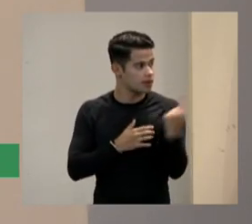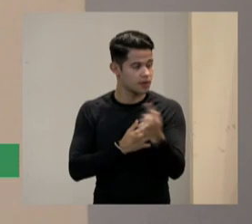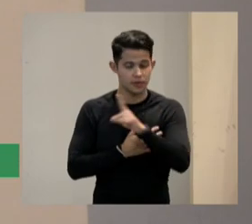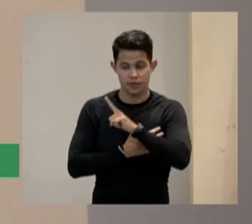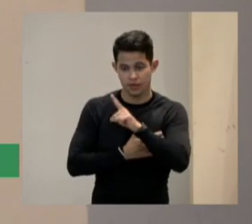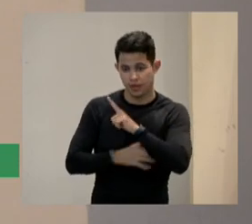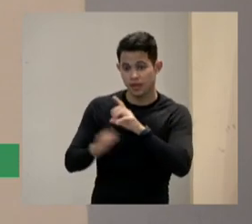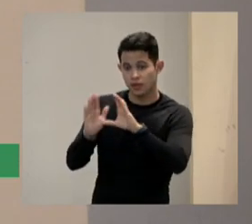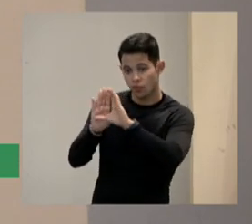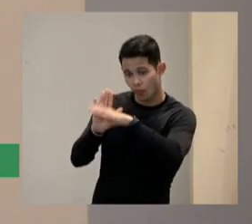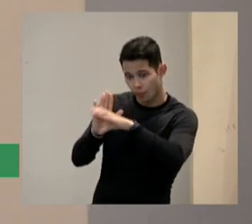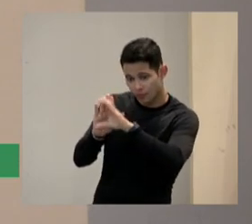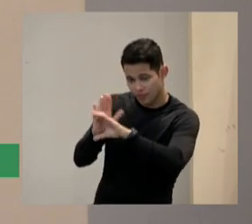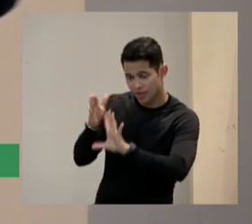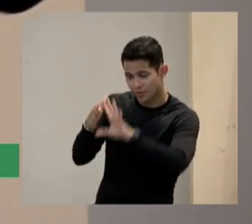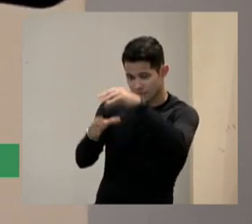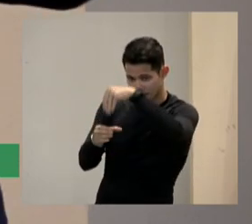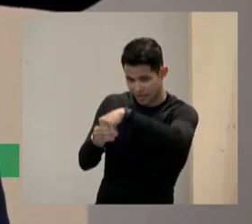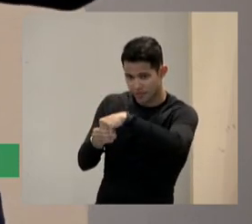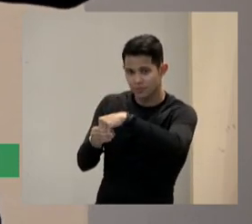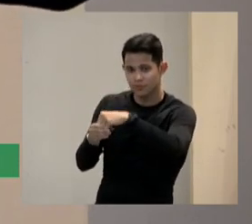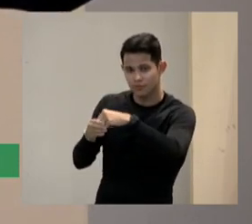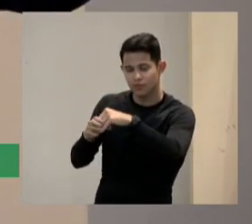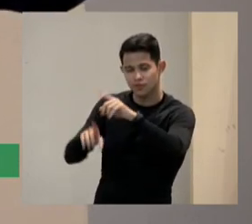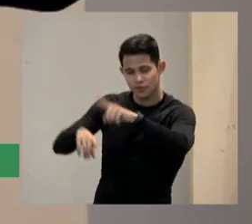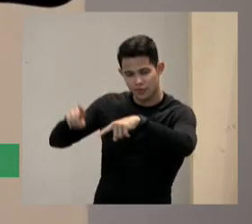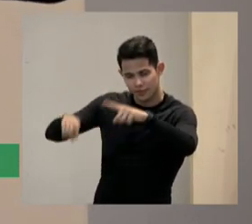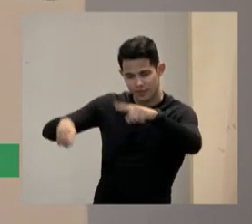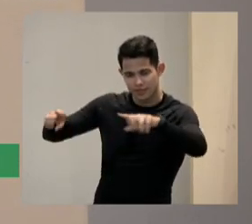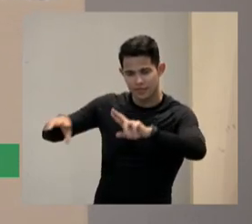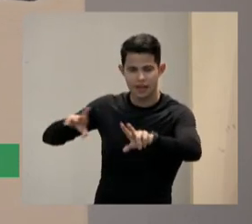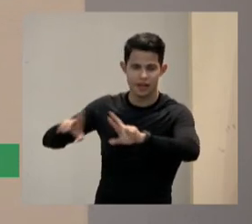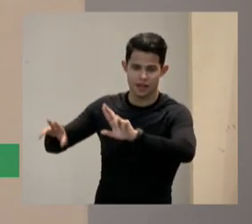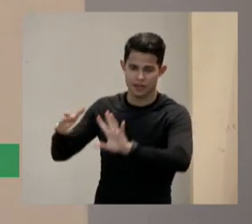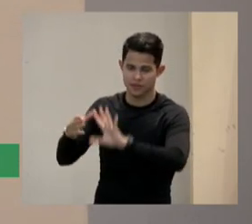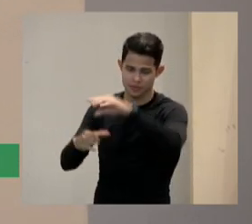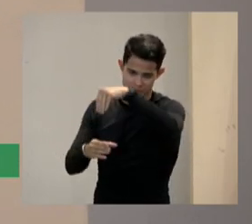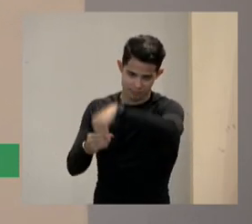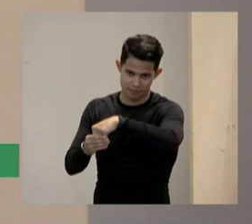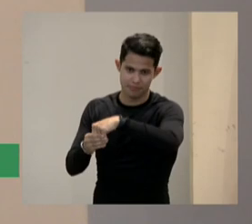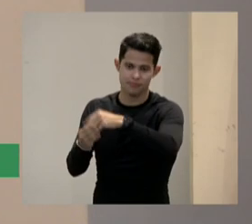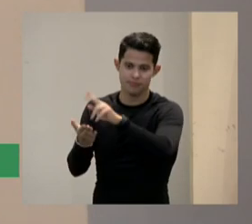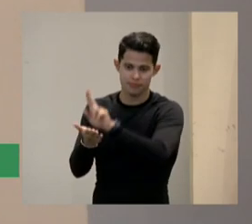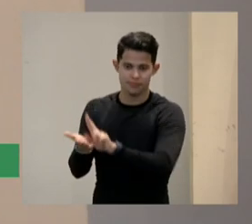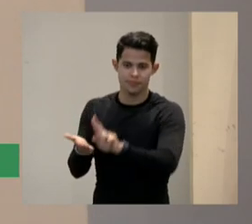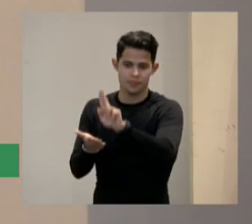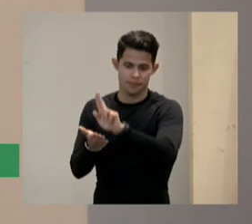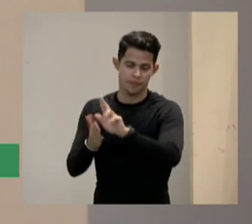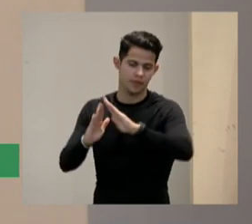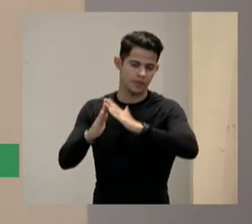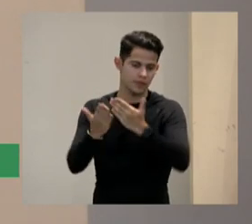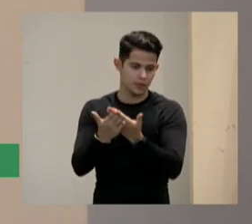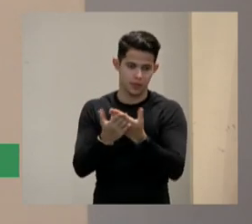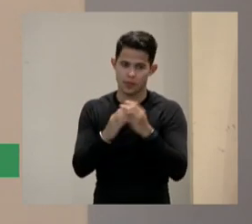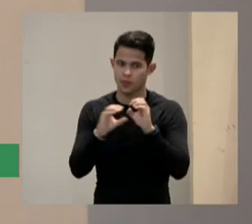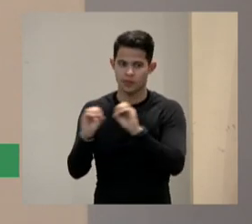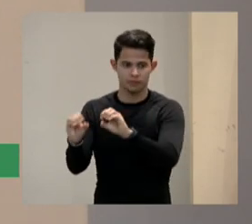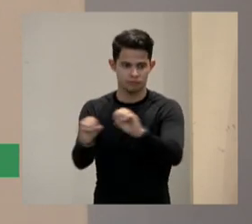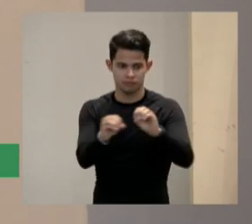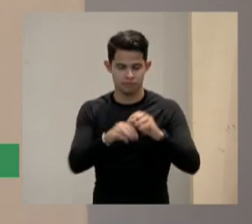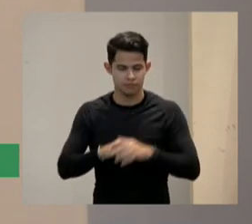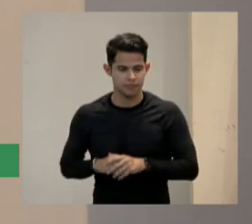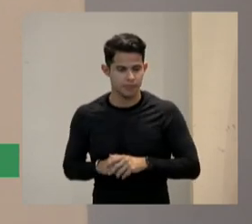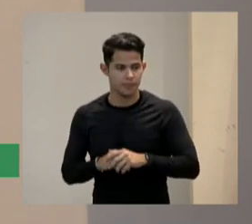conceito de diversidade e ainda um conceito amplo de diversidade e ainda se conectamos com a ideia